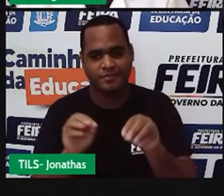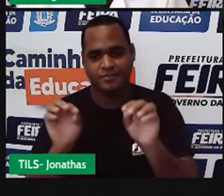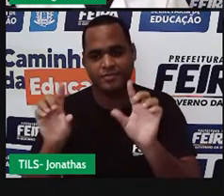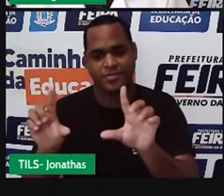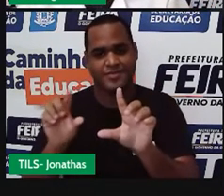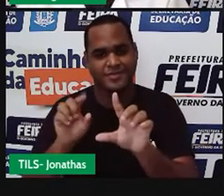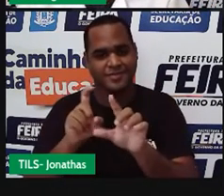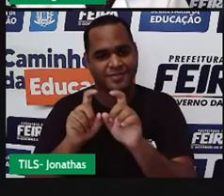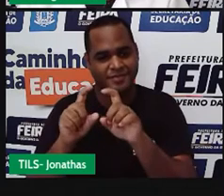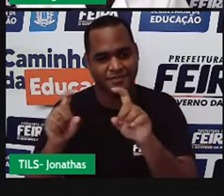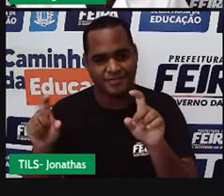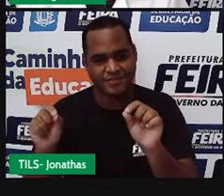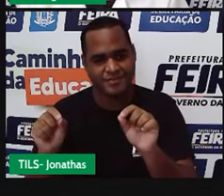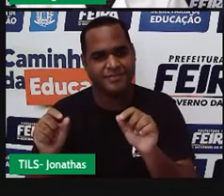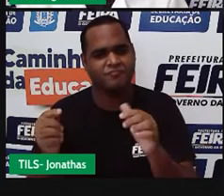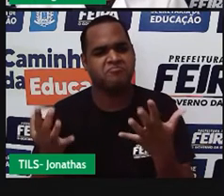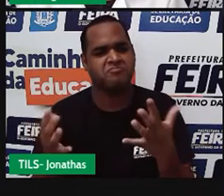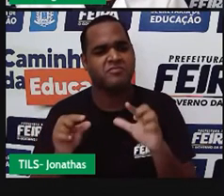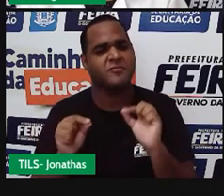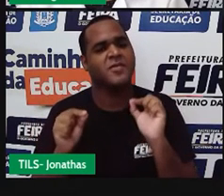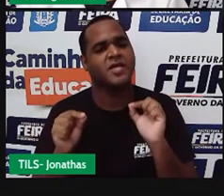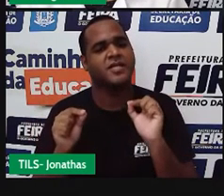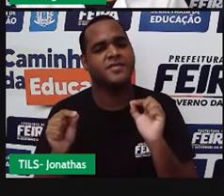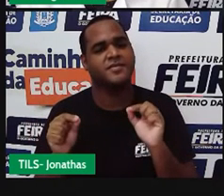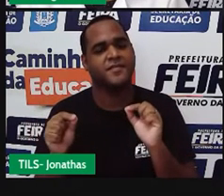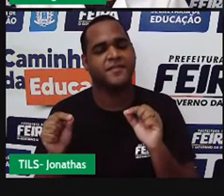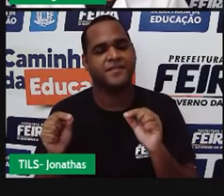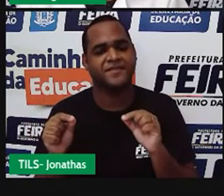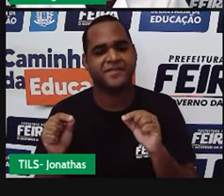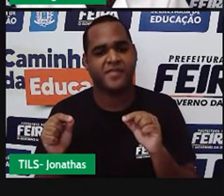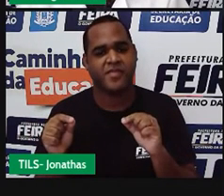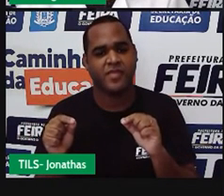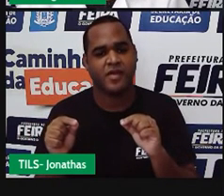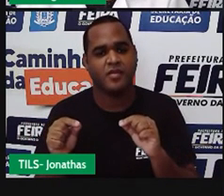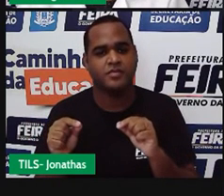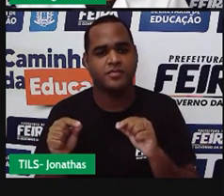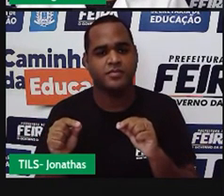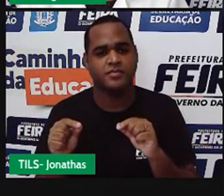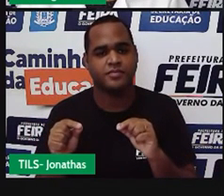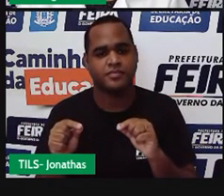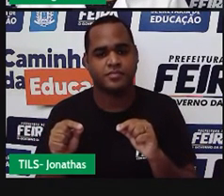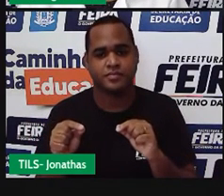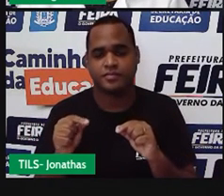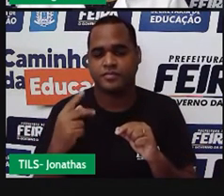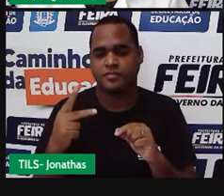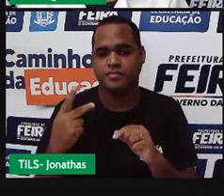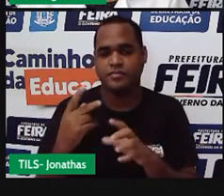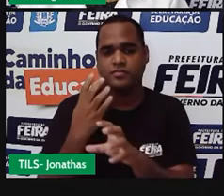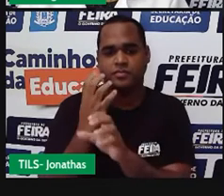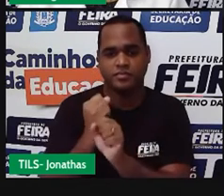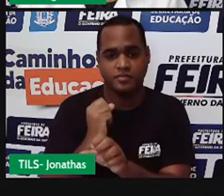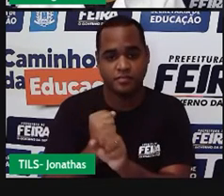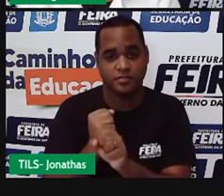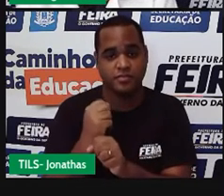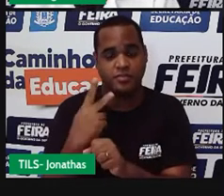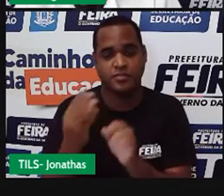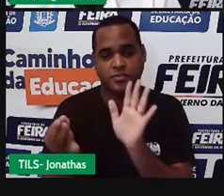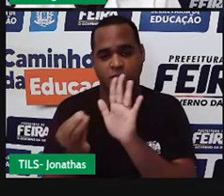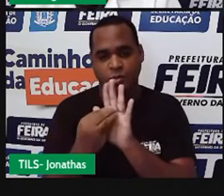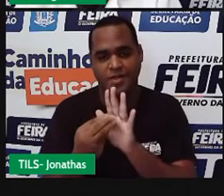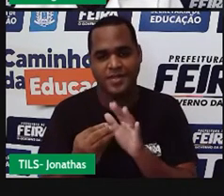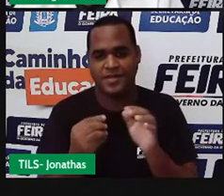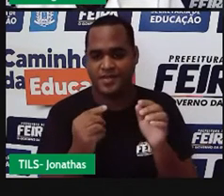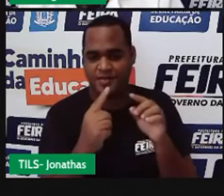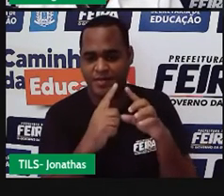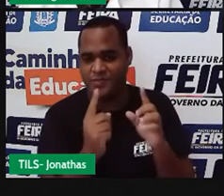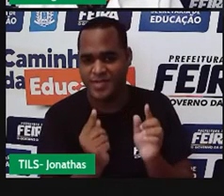Como assim, professor? essa caixinha que eu estou falando é essa soma aí a gente vai colocar dentro dos parênteses.